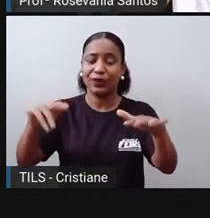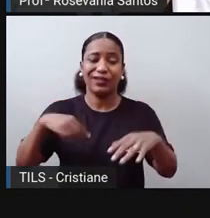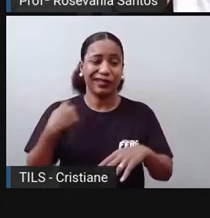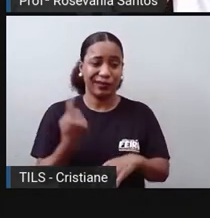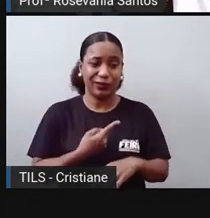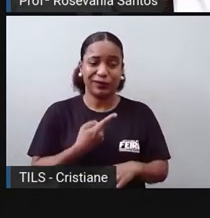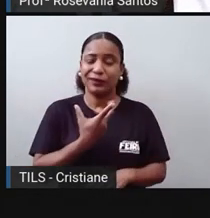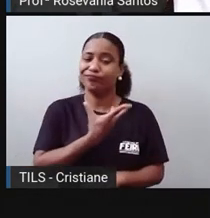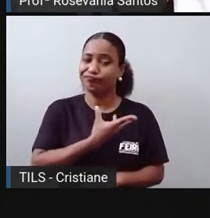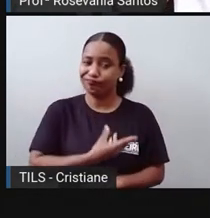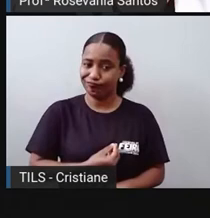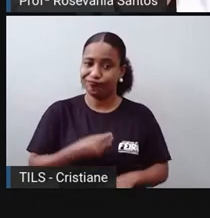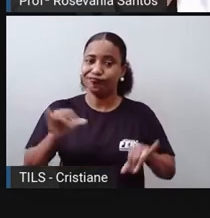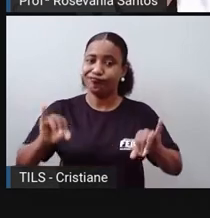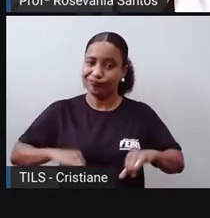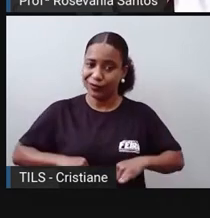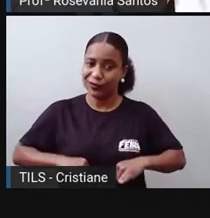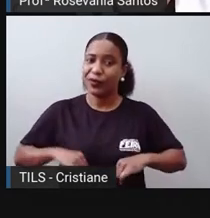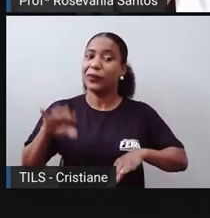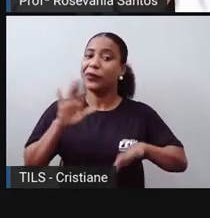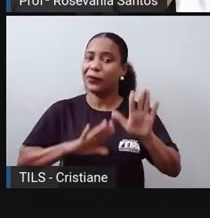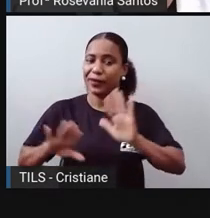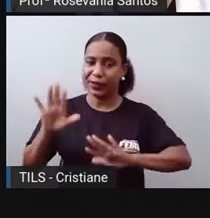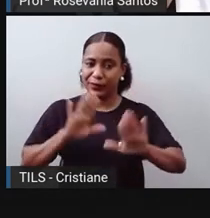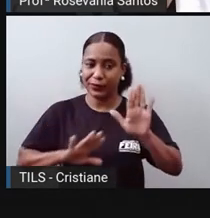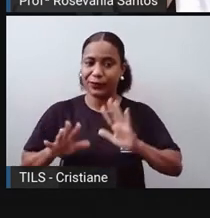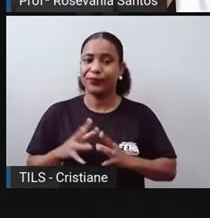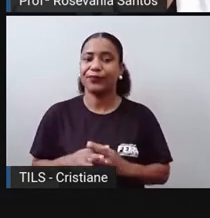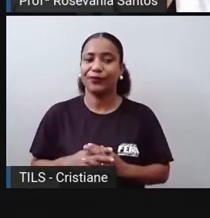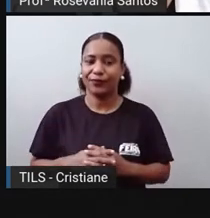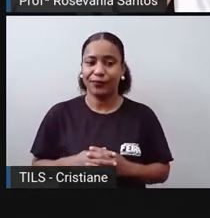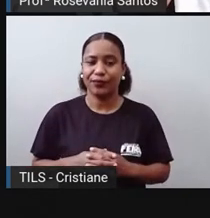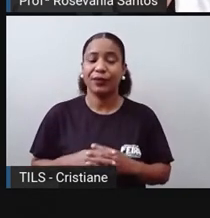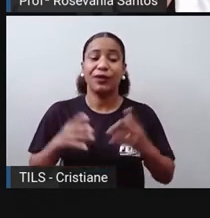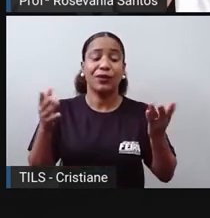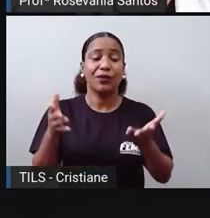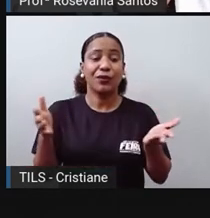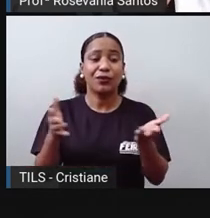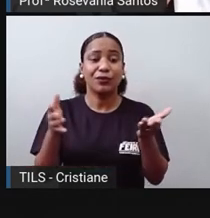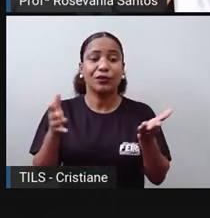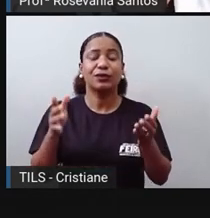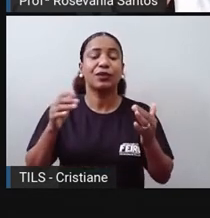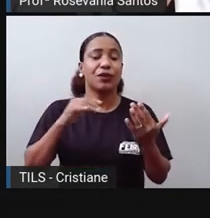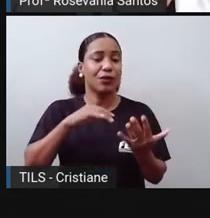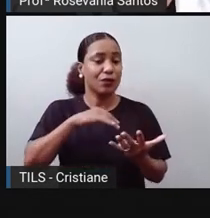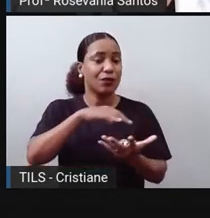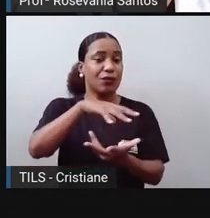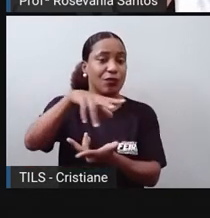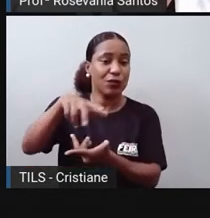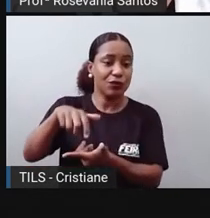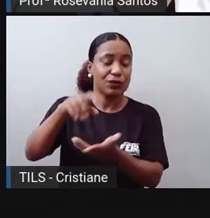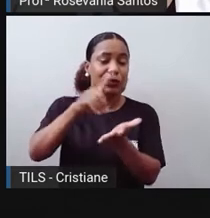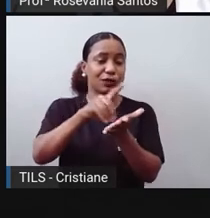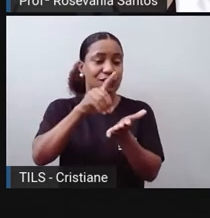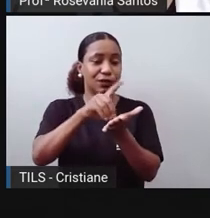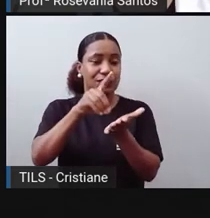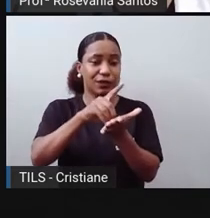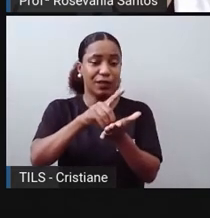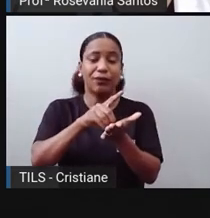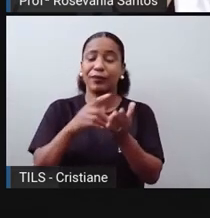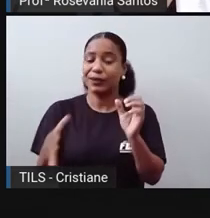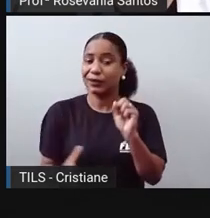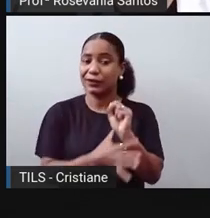posta. E aí, a boa parte desse mundo digital hoje exige segurança, e boa parte dessa